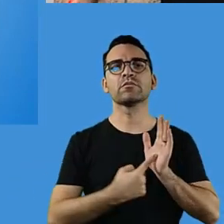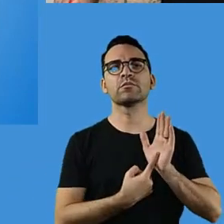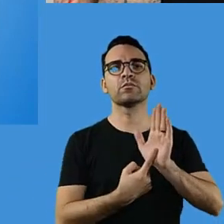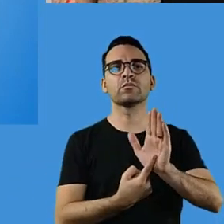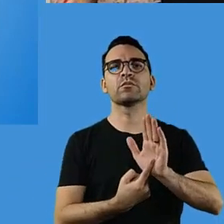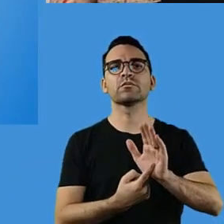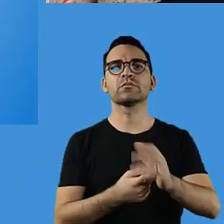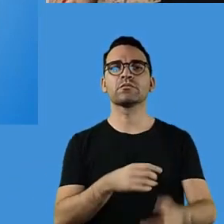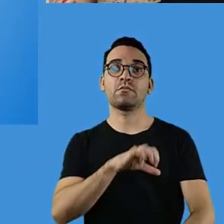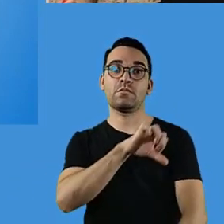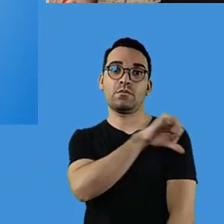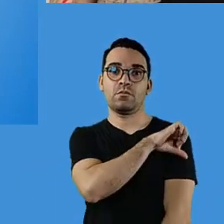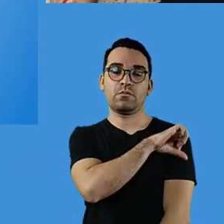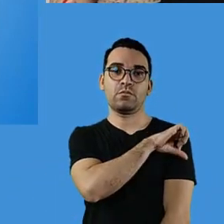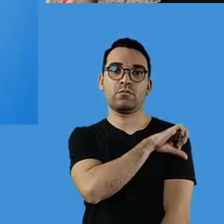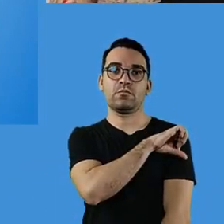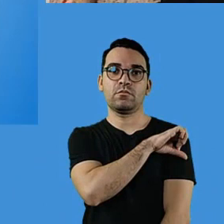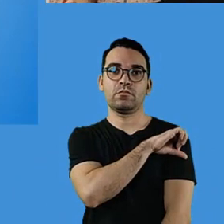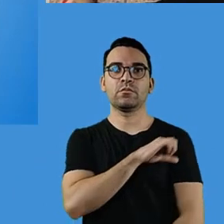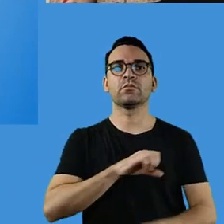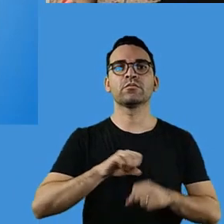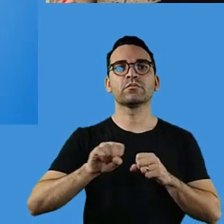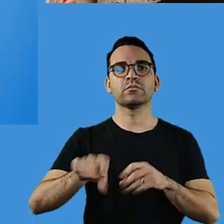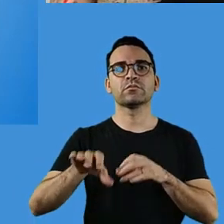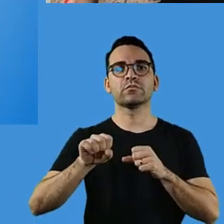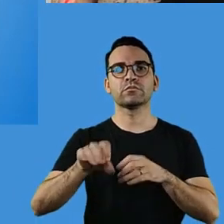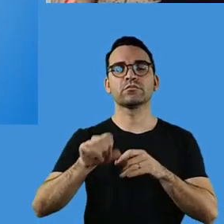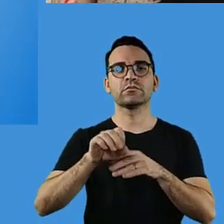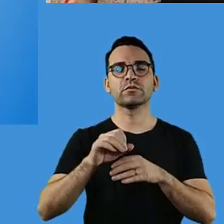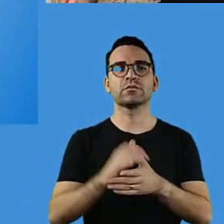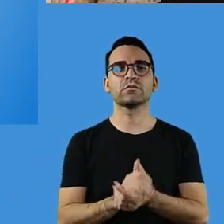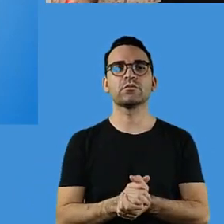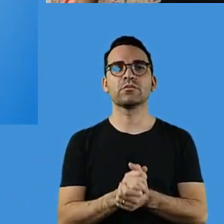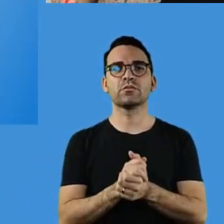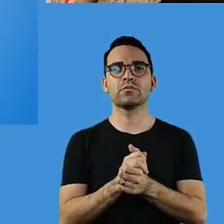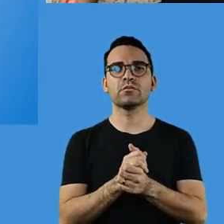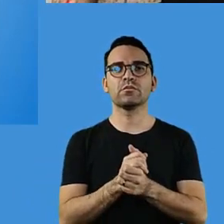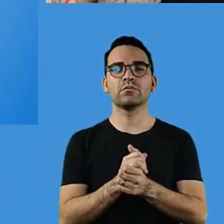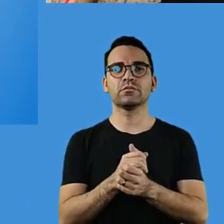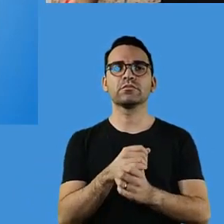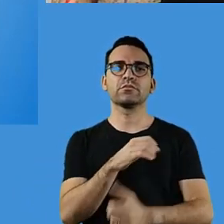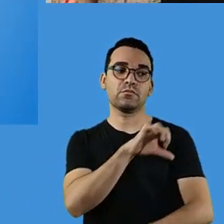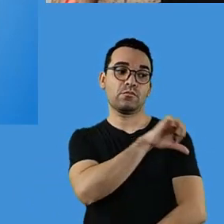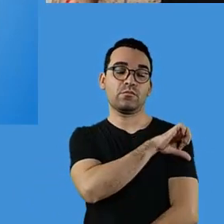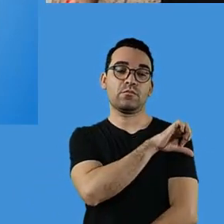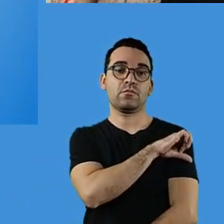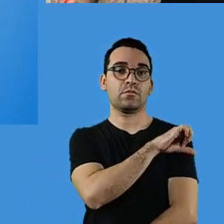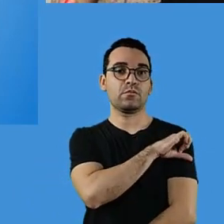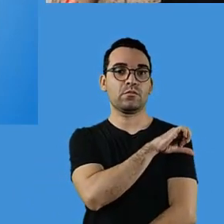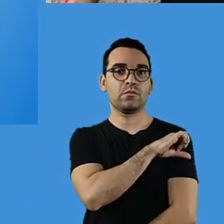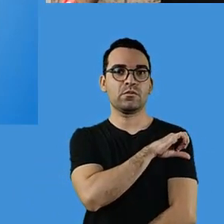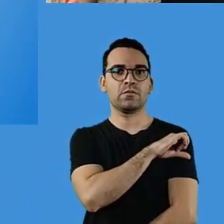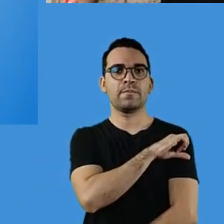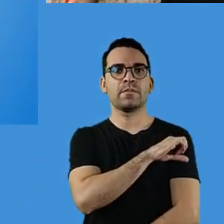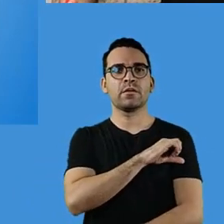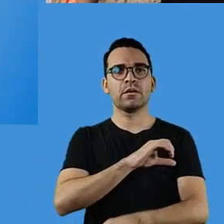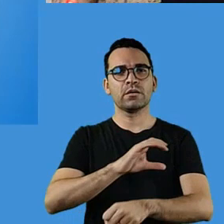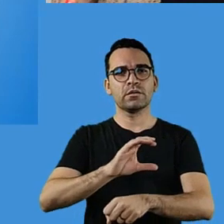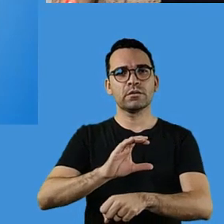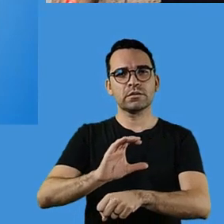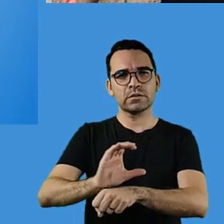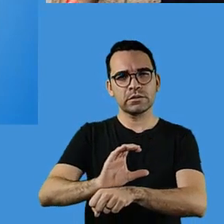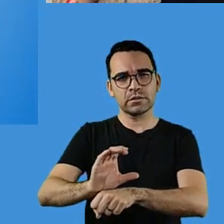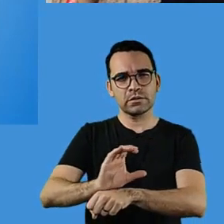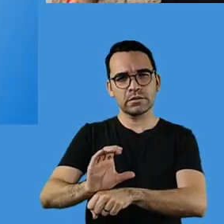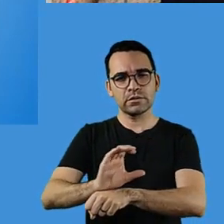amostral será do nono ano do ensino fundamental, nos componentes de ciências na natureza e ciências